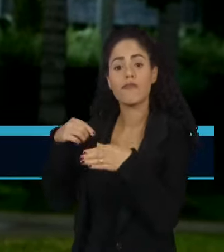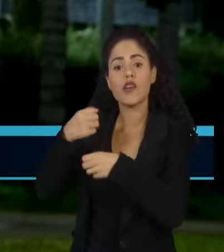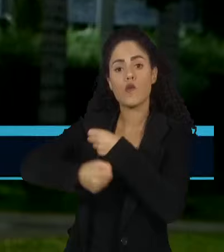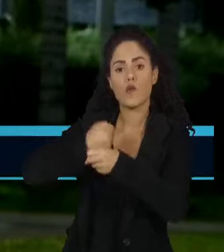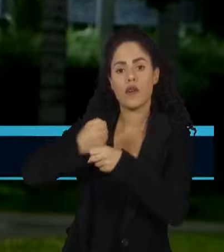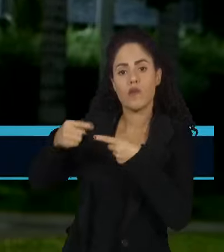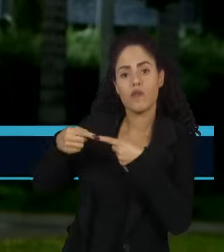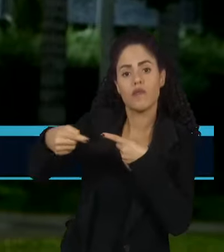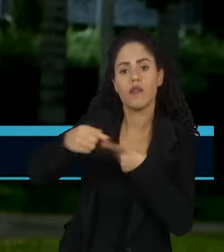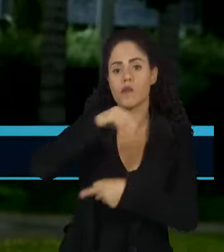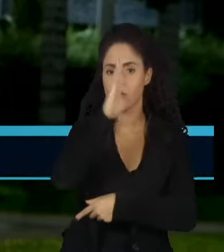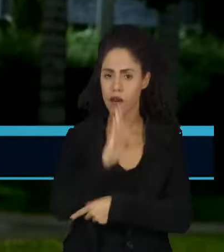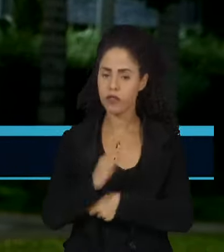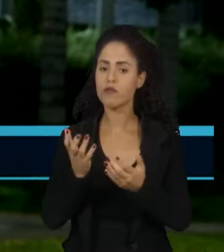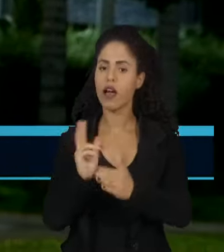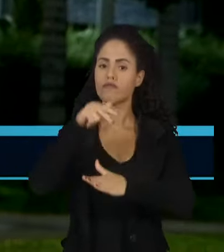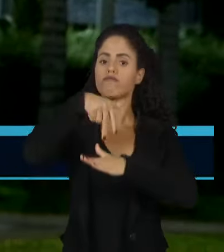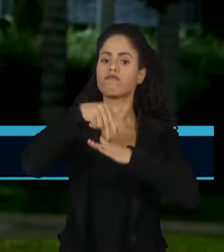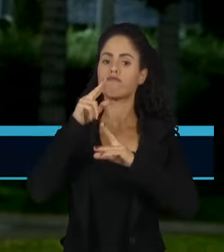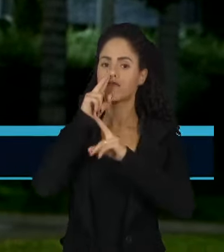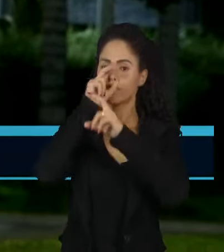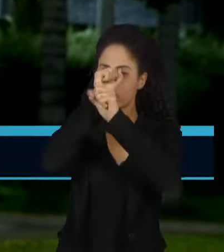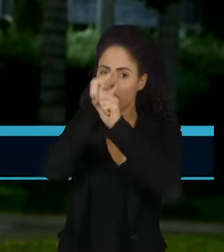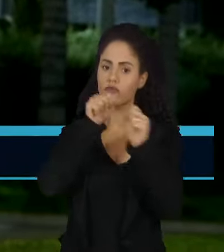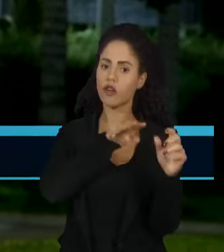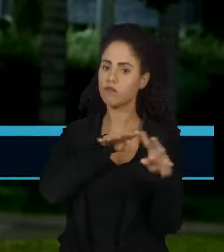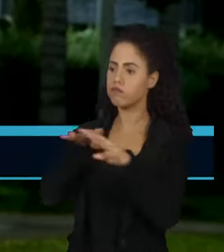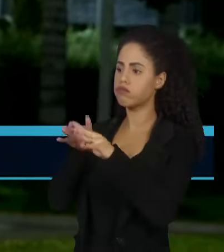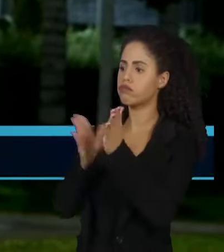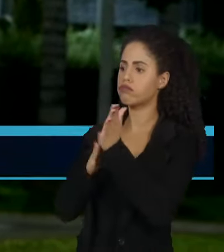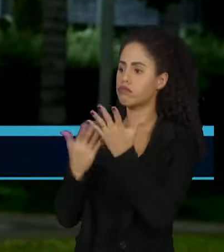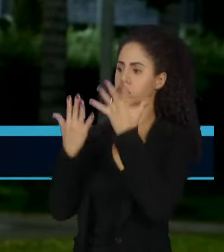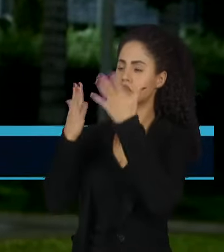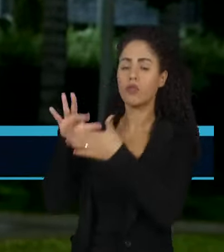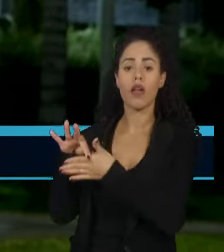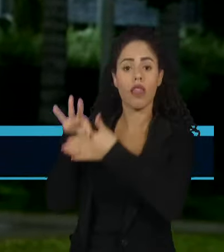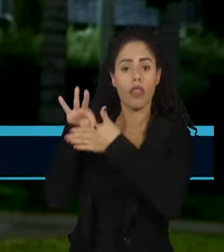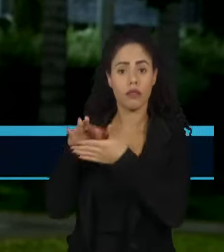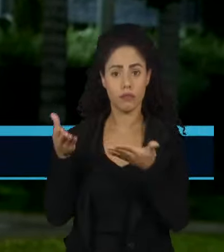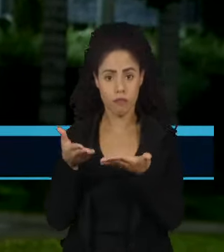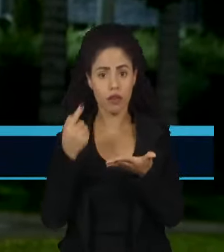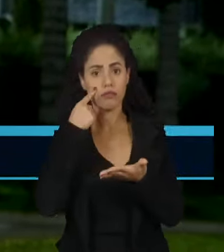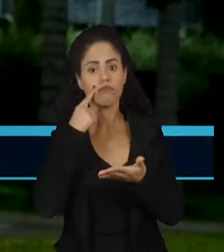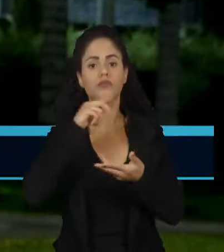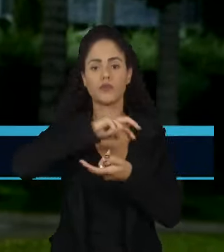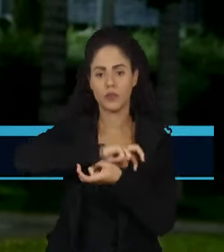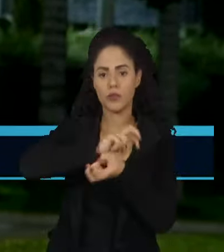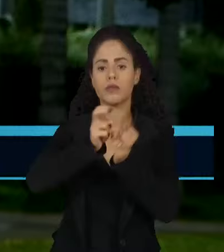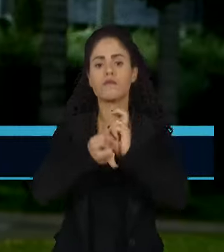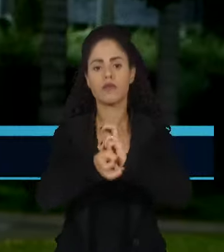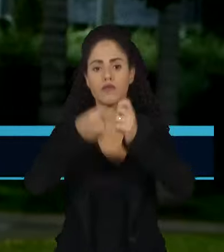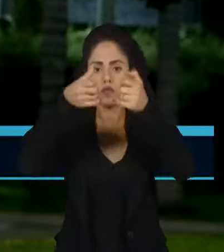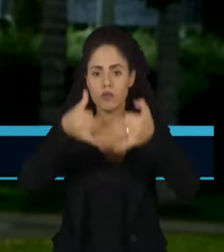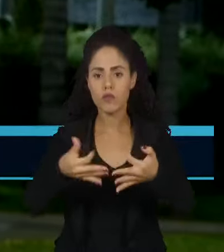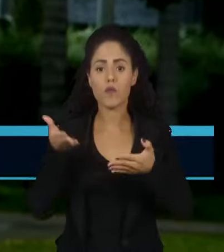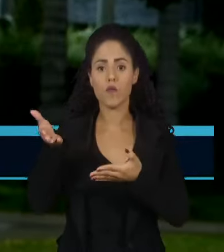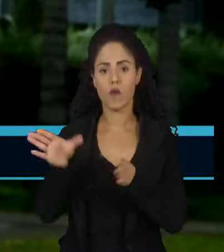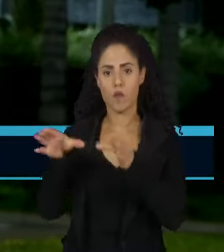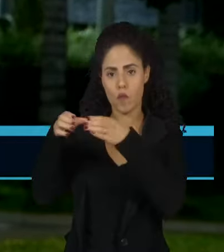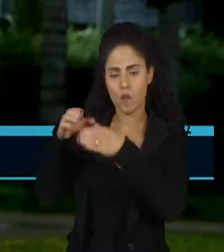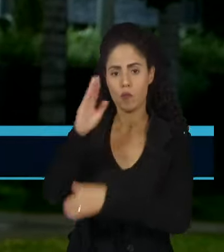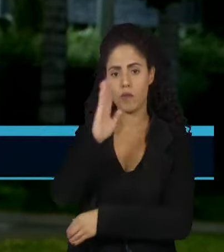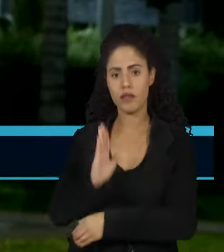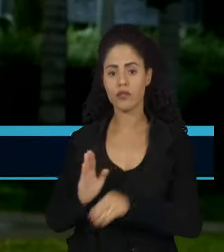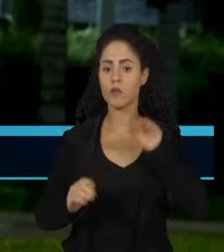vem, o Brasil quer se firmar como protagonista na agenda ambiental. Segundo o Itamaraty, a delegação brasileira na